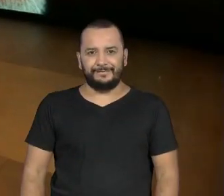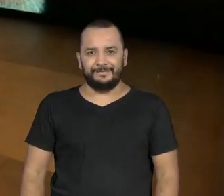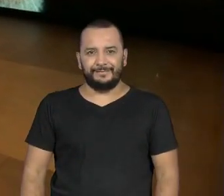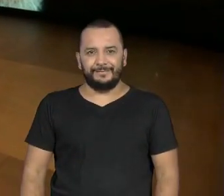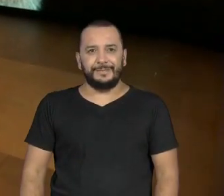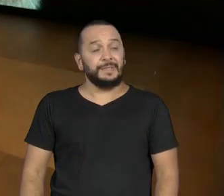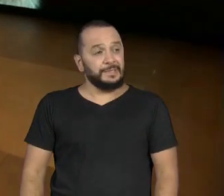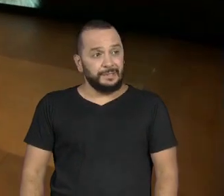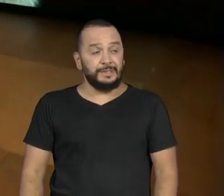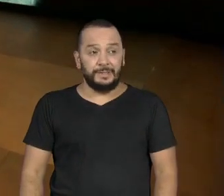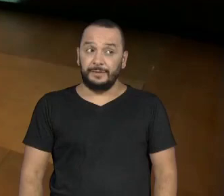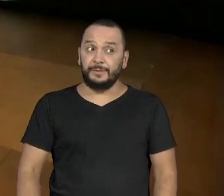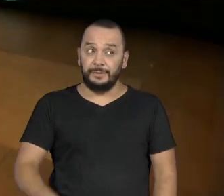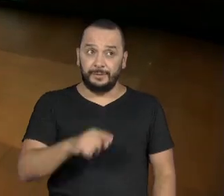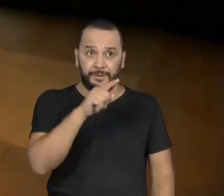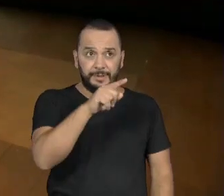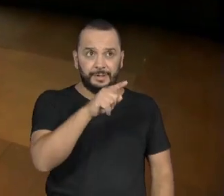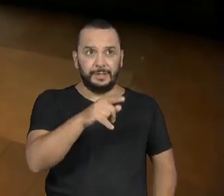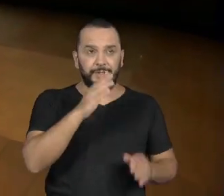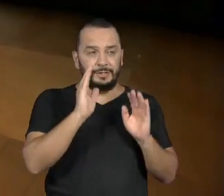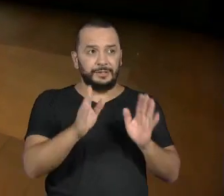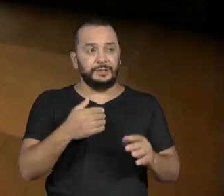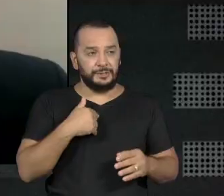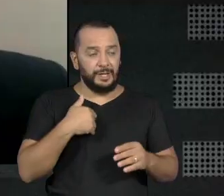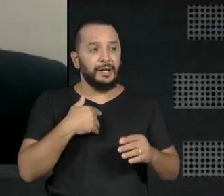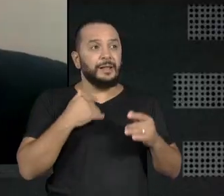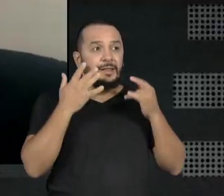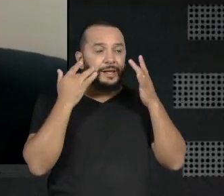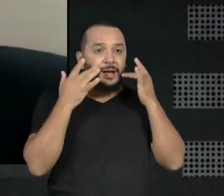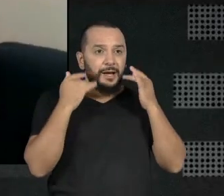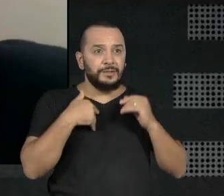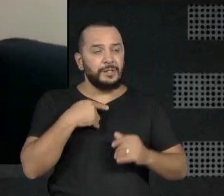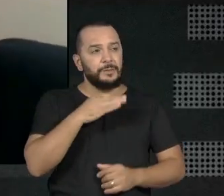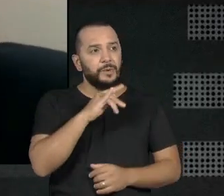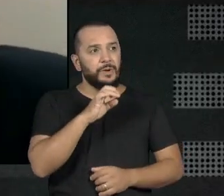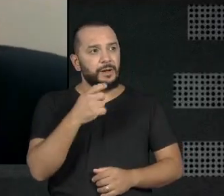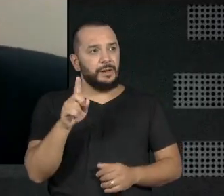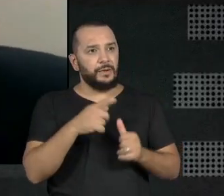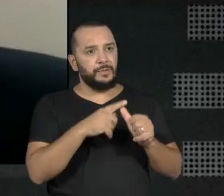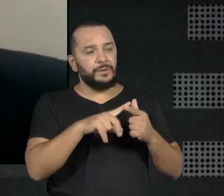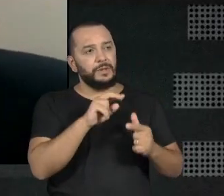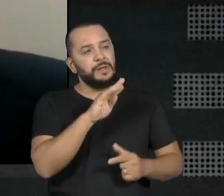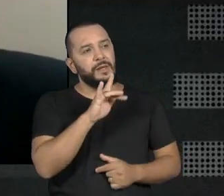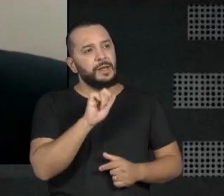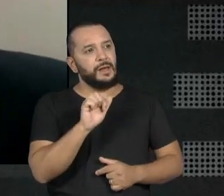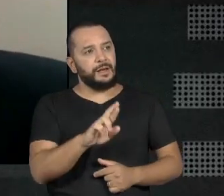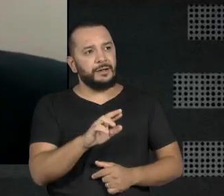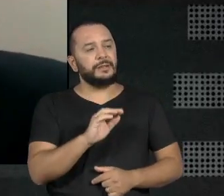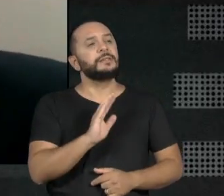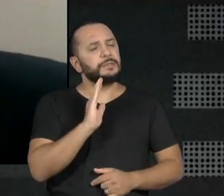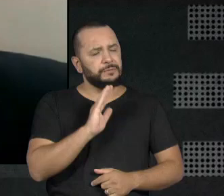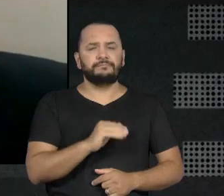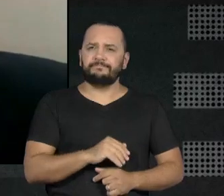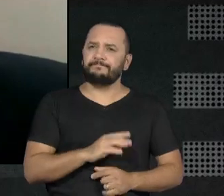Quer dizer, você já pegou logo de cara o Balcão e Ré. Eu queria, na verdade, quando eu saí da escola, as pessoas achavam que